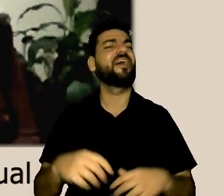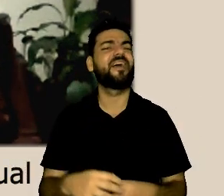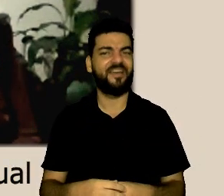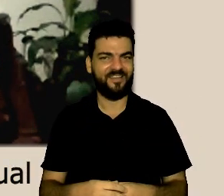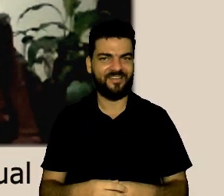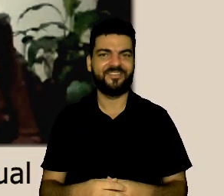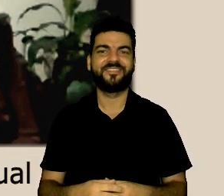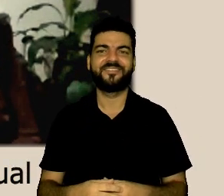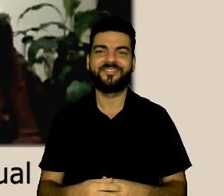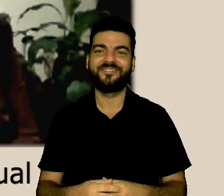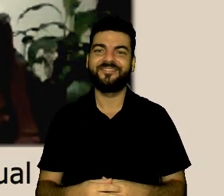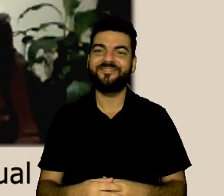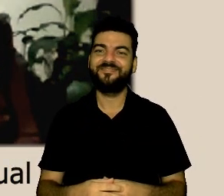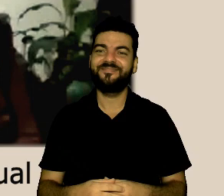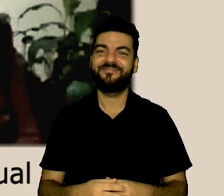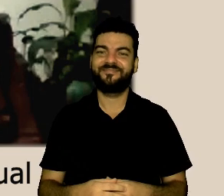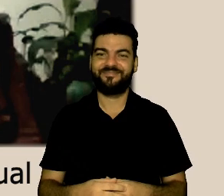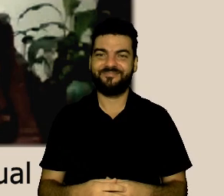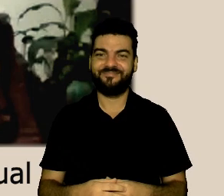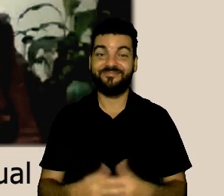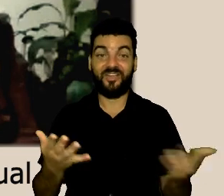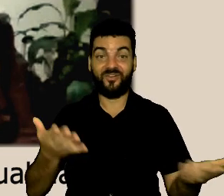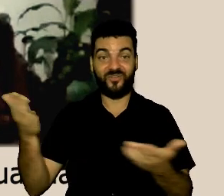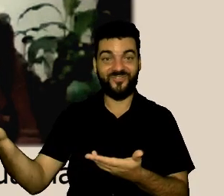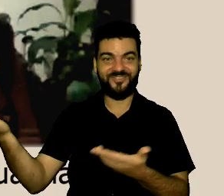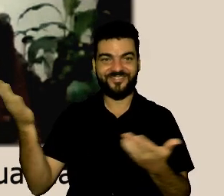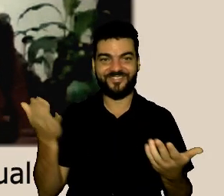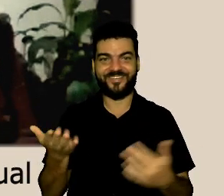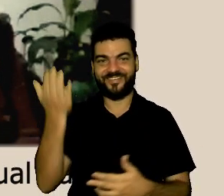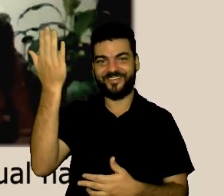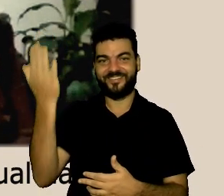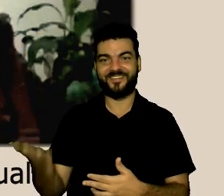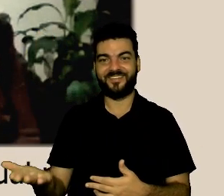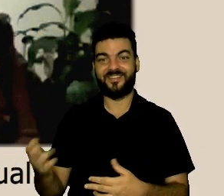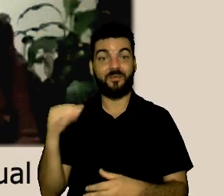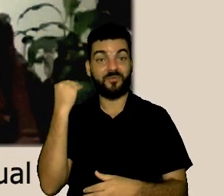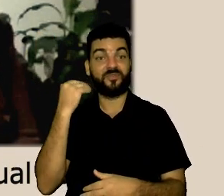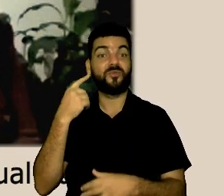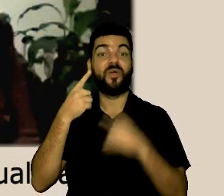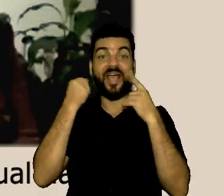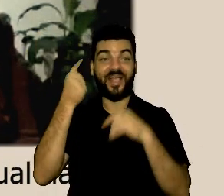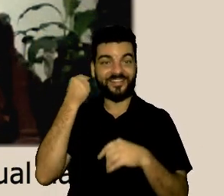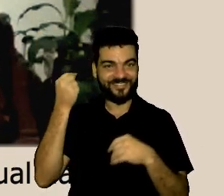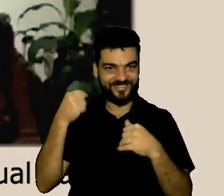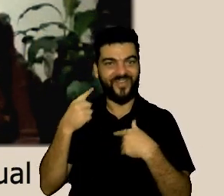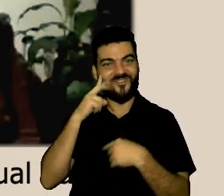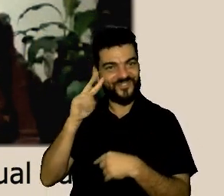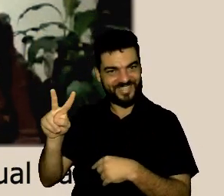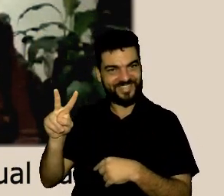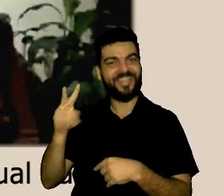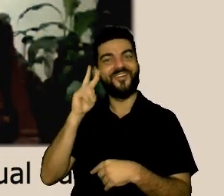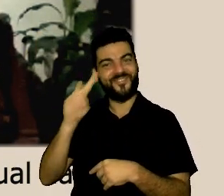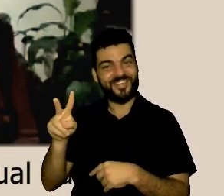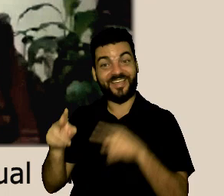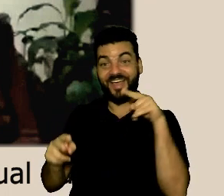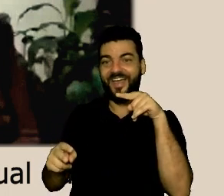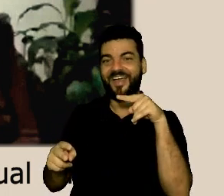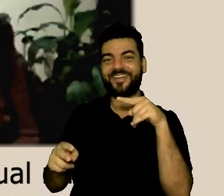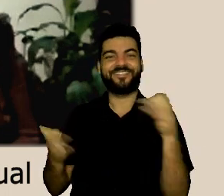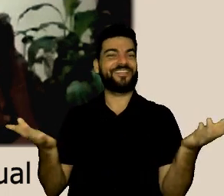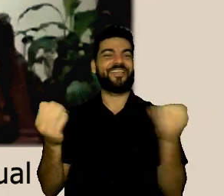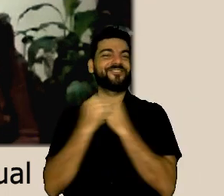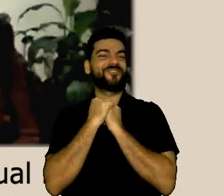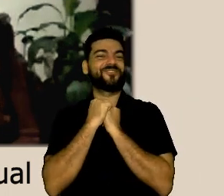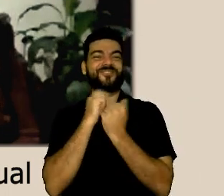maltrata então eu vou passar João Francisco já largou o gato dele e ah tá aí o